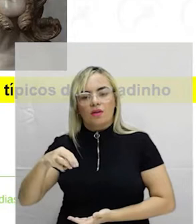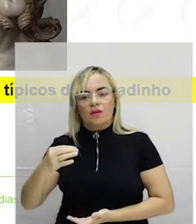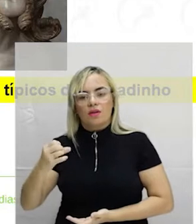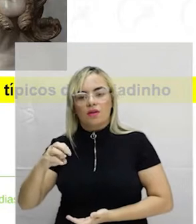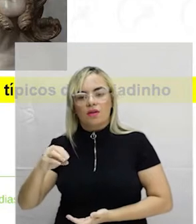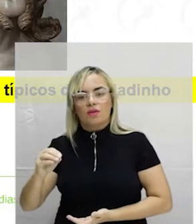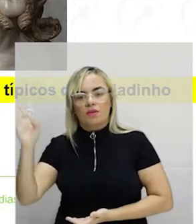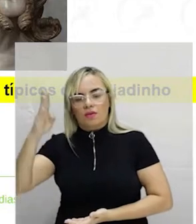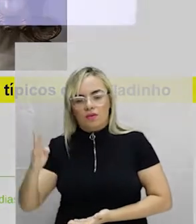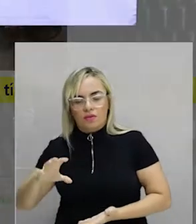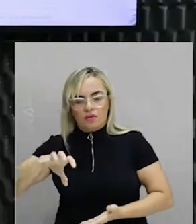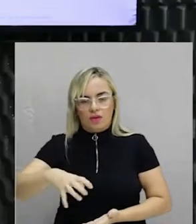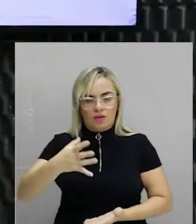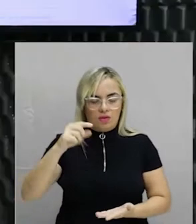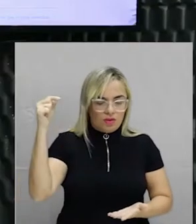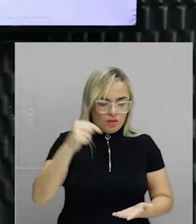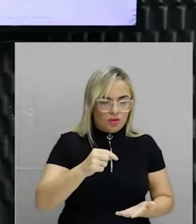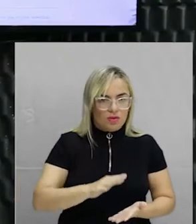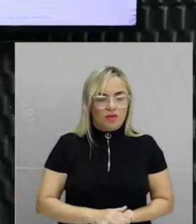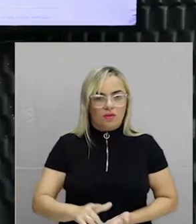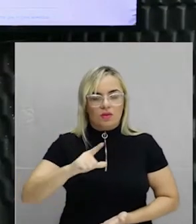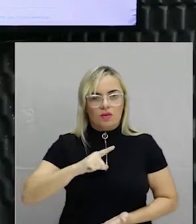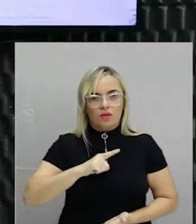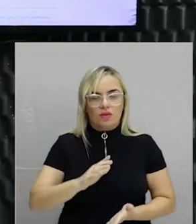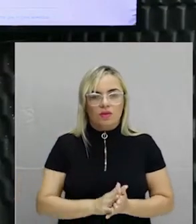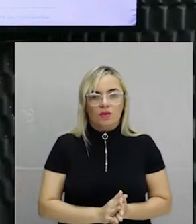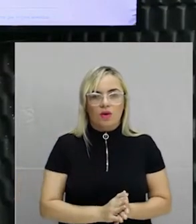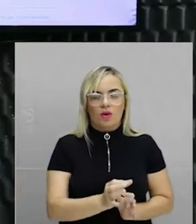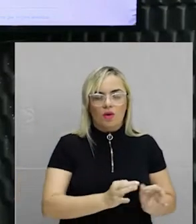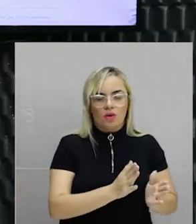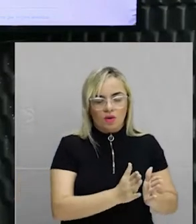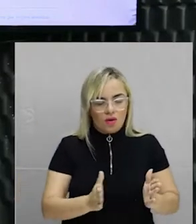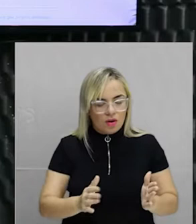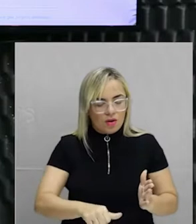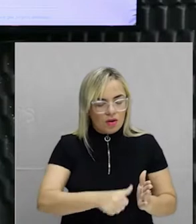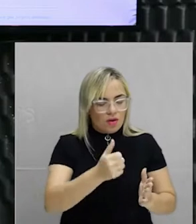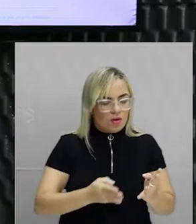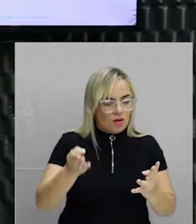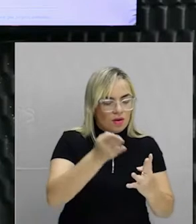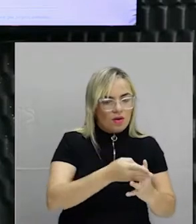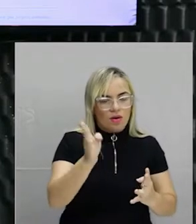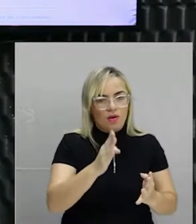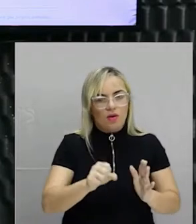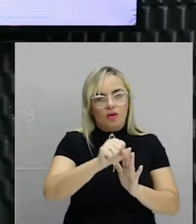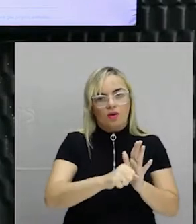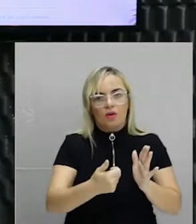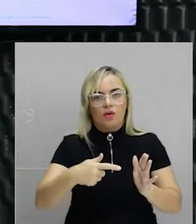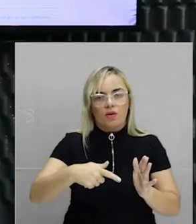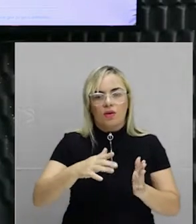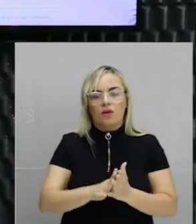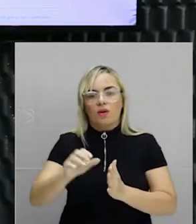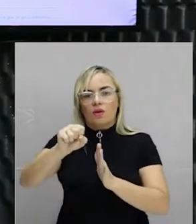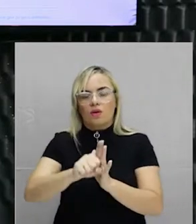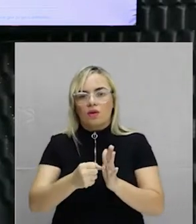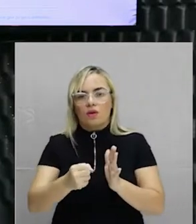do barroco brasileiro. Então você tem, atenção no eu vou dizer, sequencialmente, barroco brasileiro, século XVII. Aí o século XVIII,